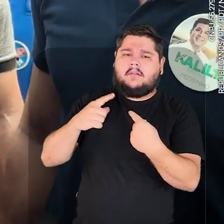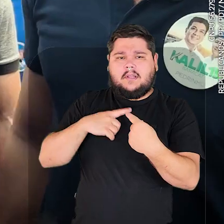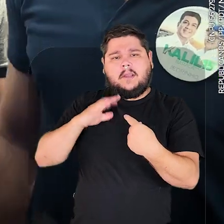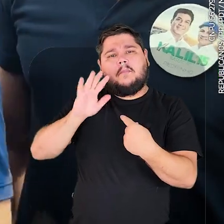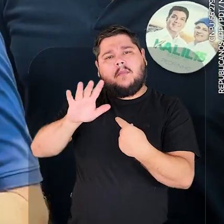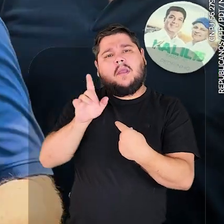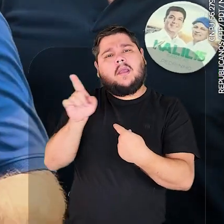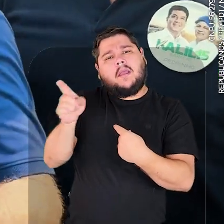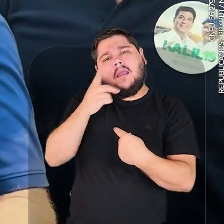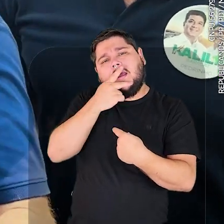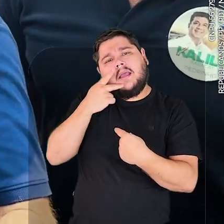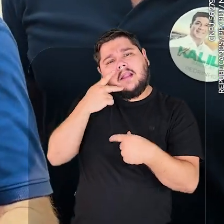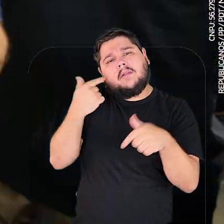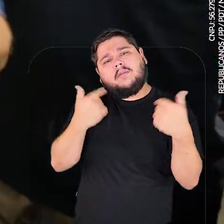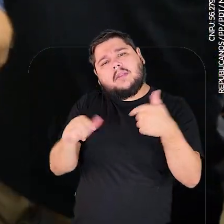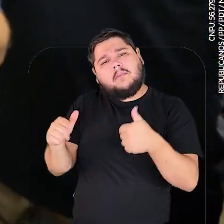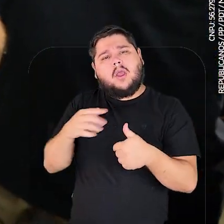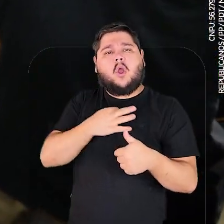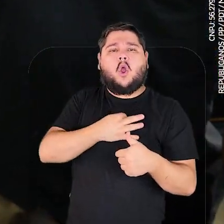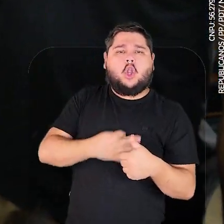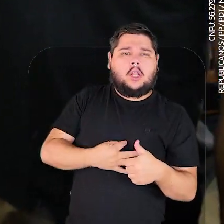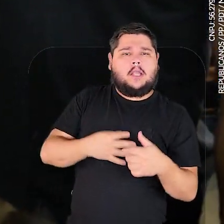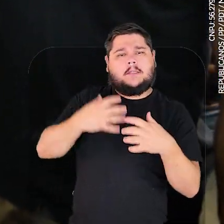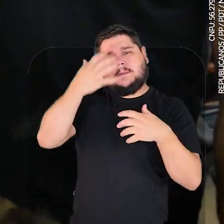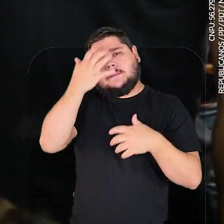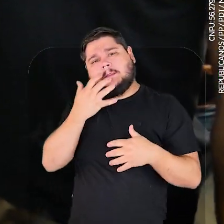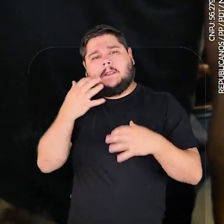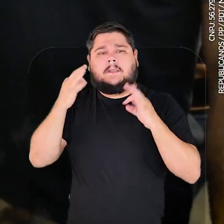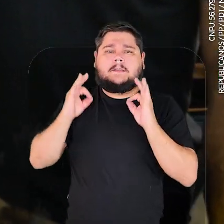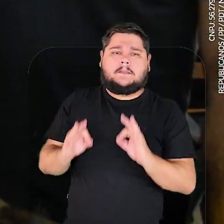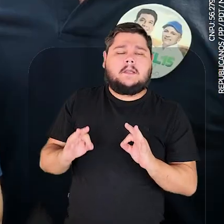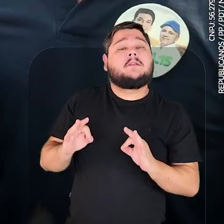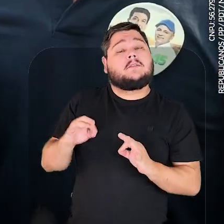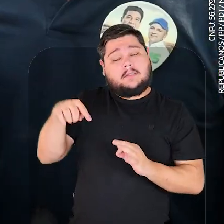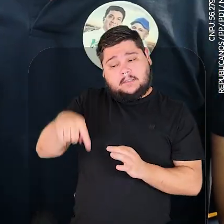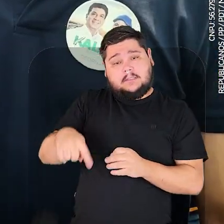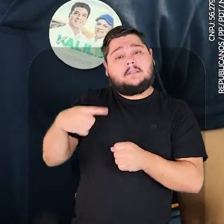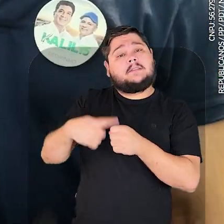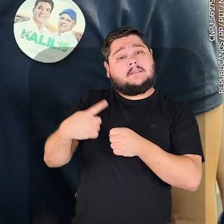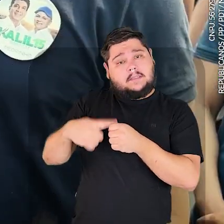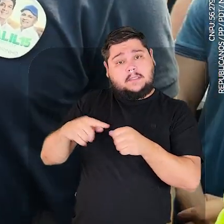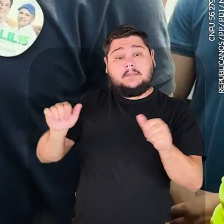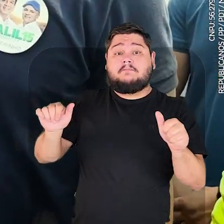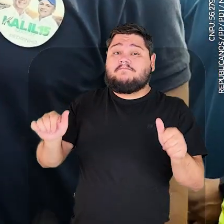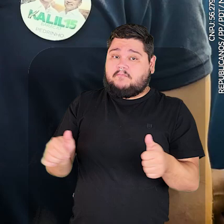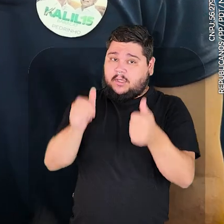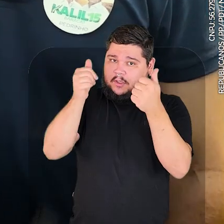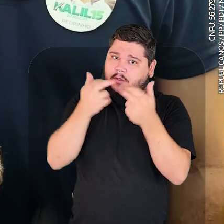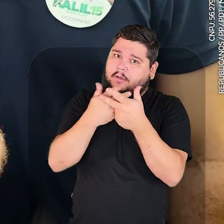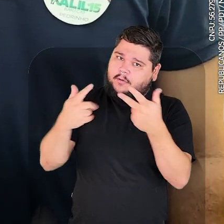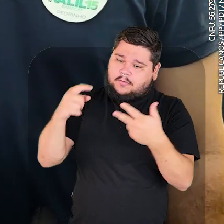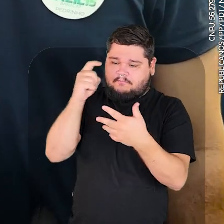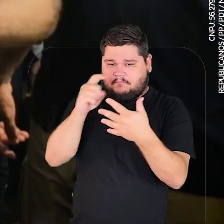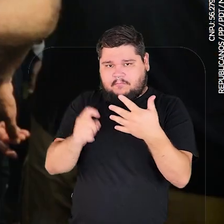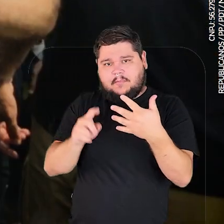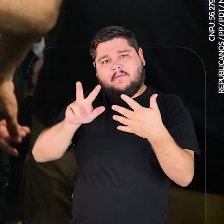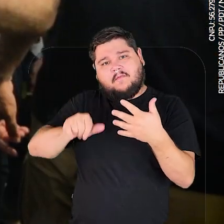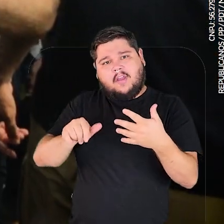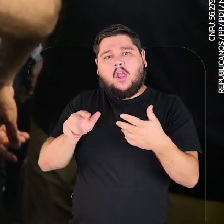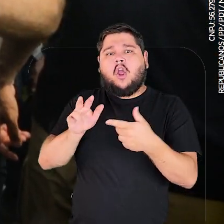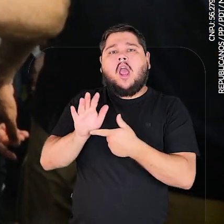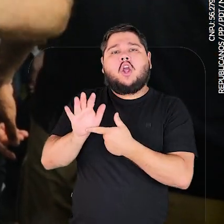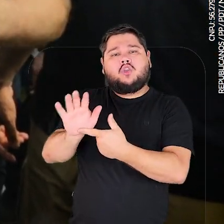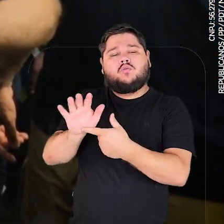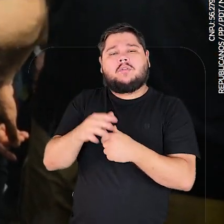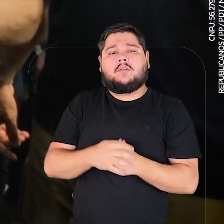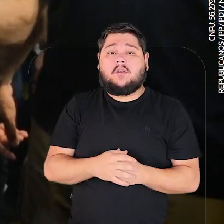para Varzé Grande continuar melhorando. Tem muito desafio ainda, nós sabemos, mas ele tem trabalhado com honestidade, com seriedade. A